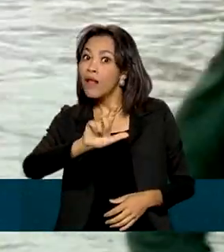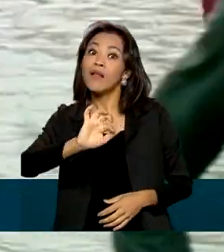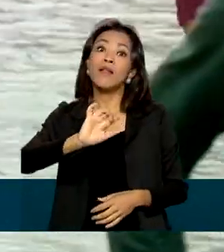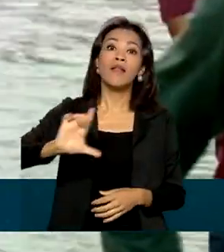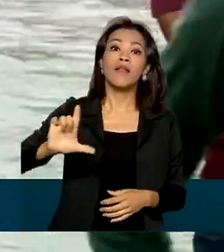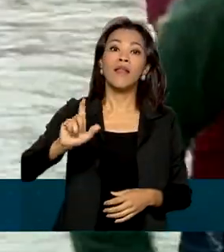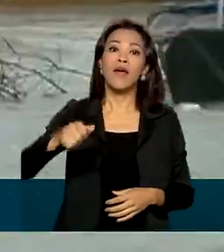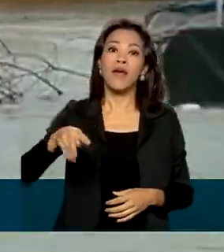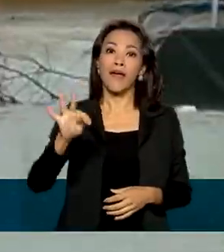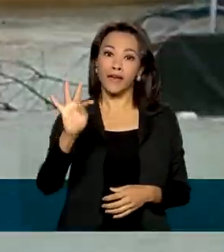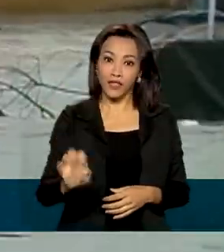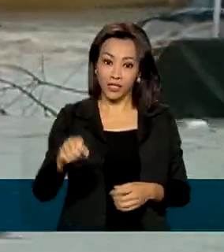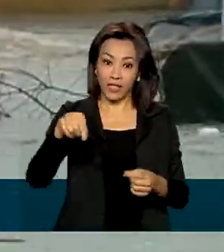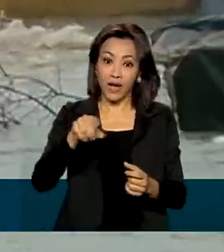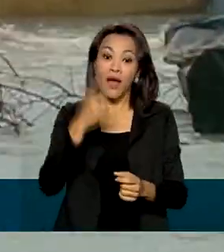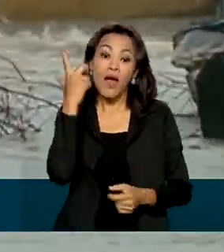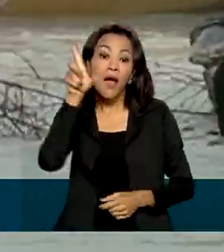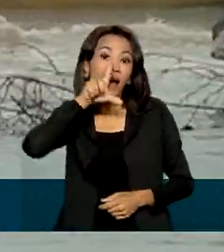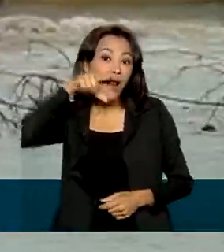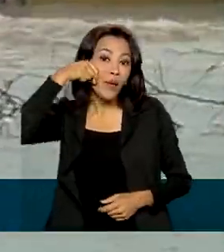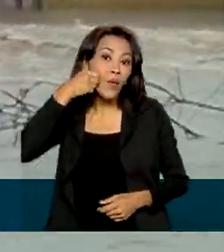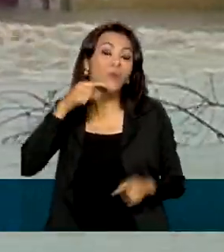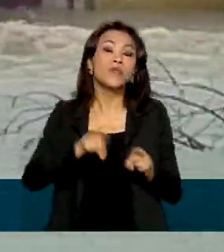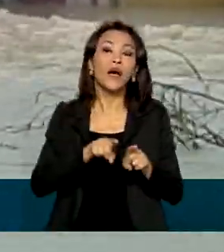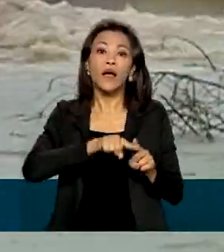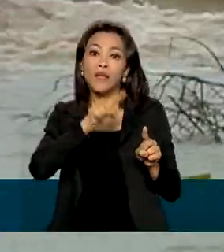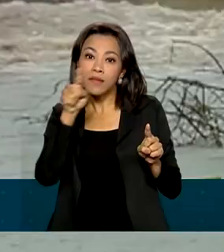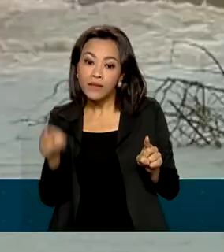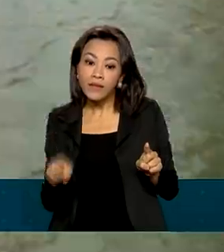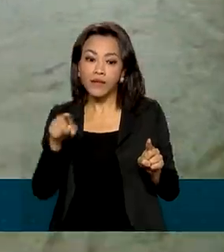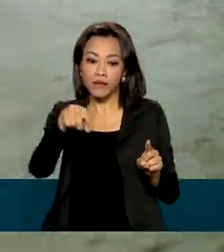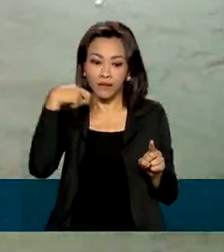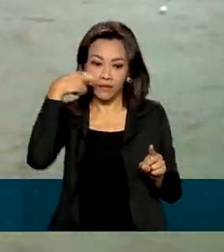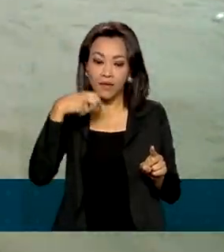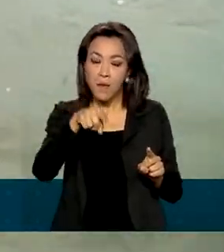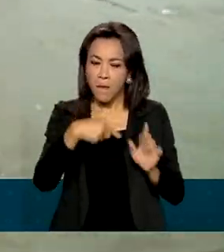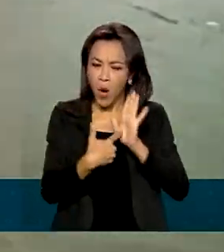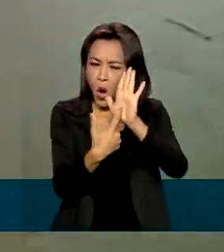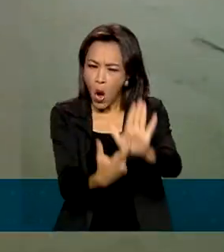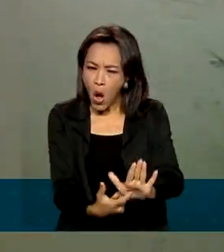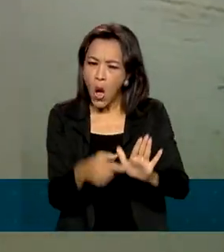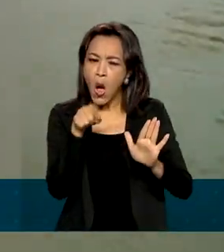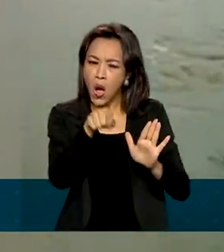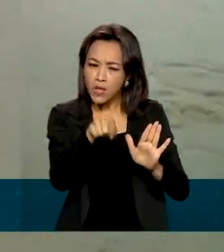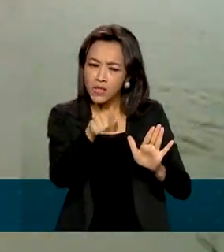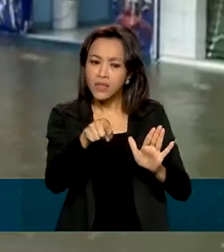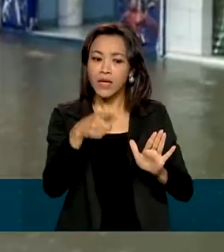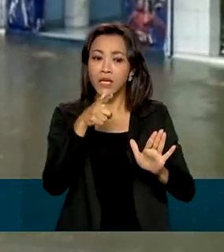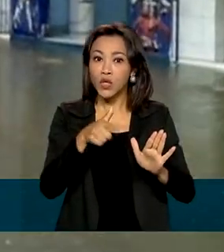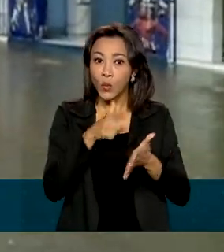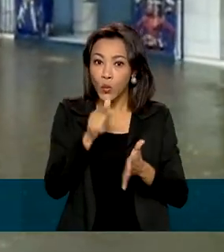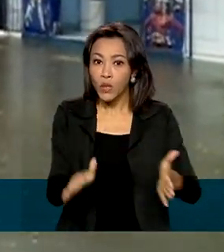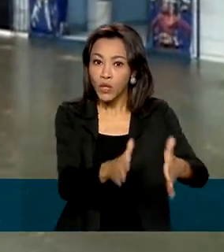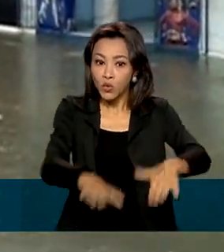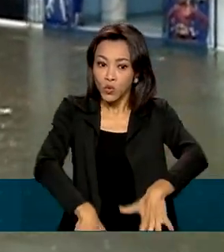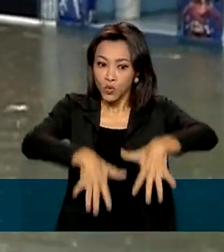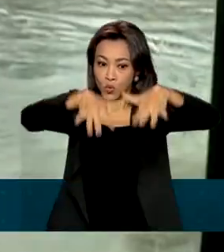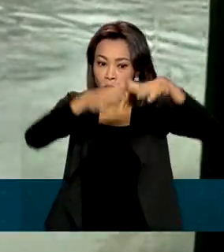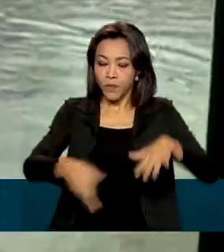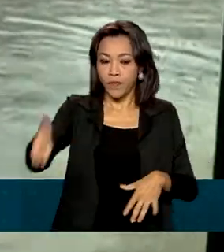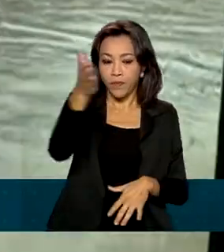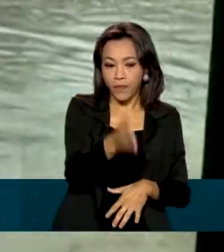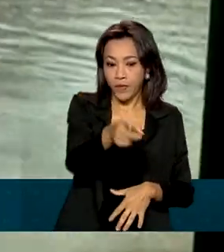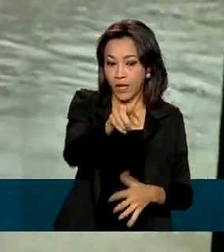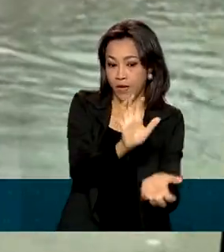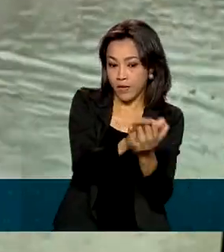Grande do Norte. Em Pernambuco, imagens feitas por moradores mostram a cheia do rio Beberibe. Em Olinda, na região